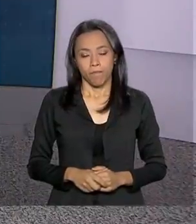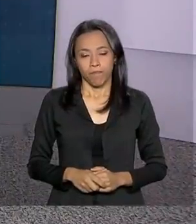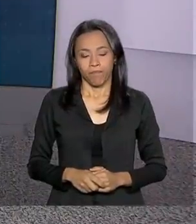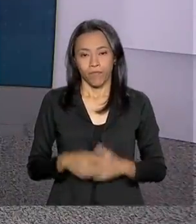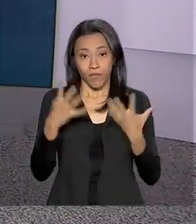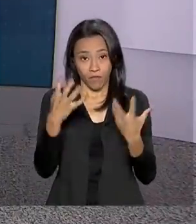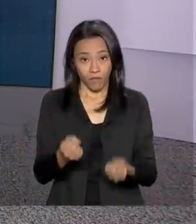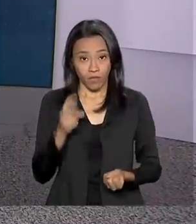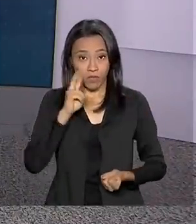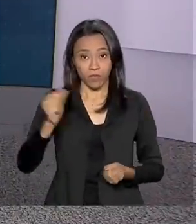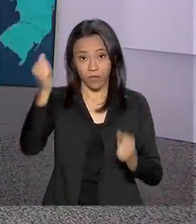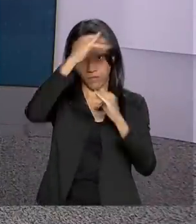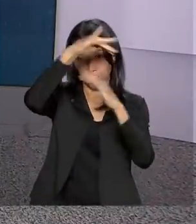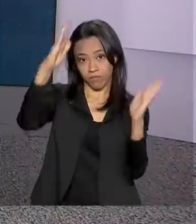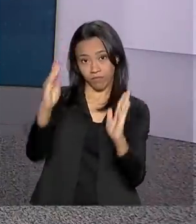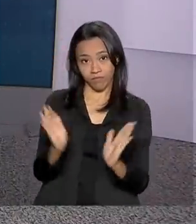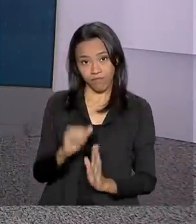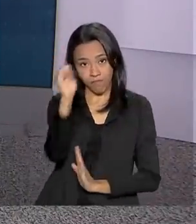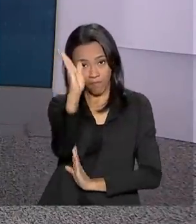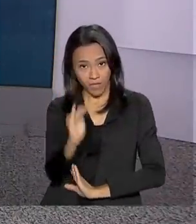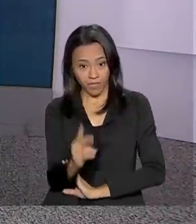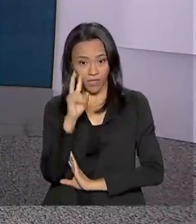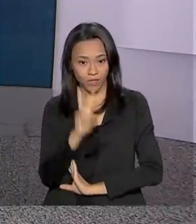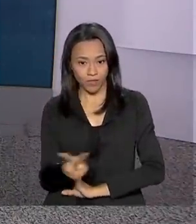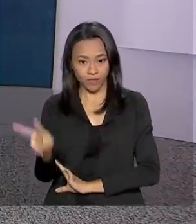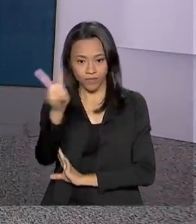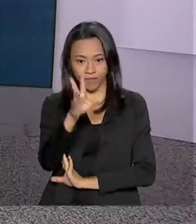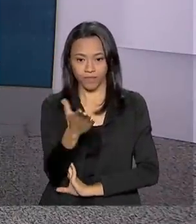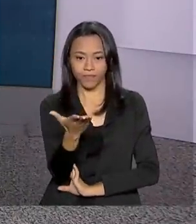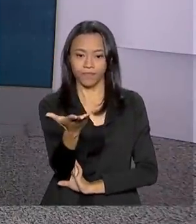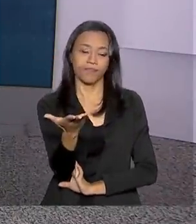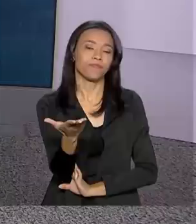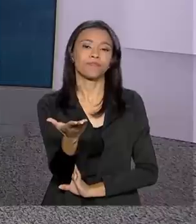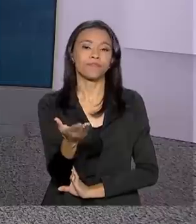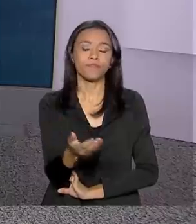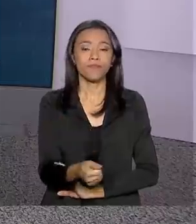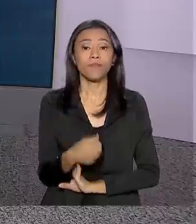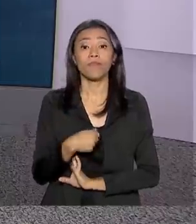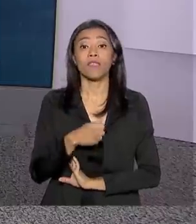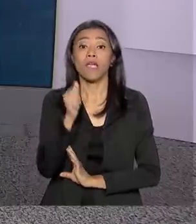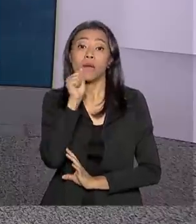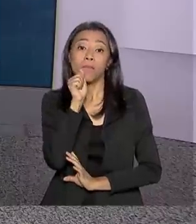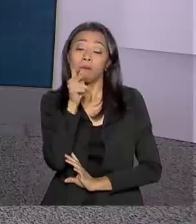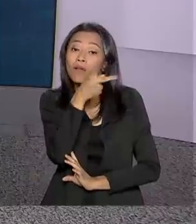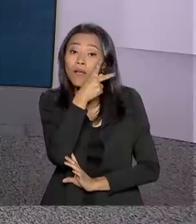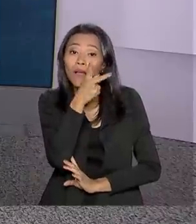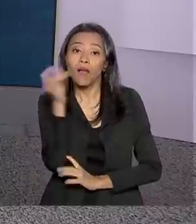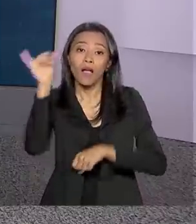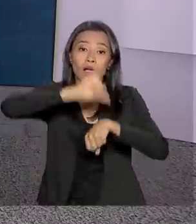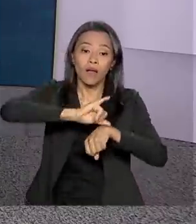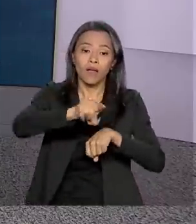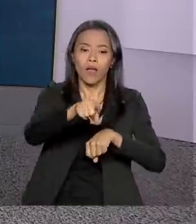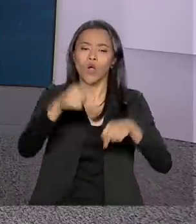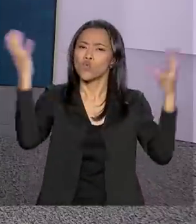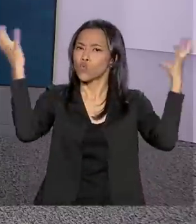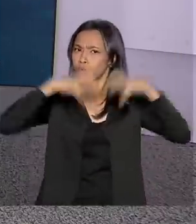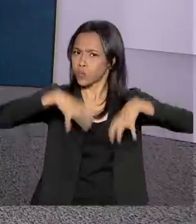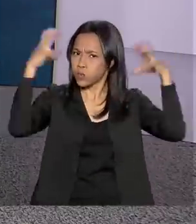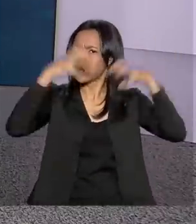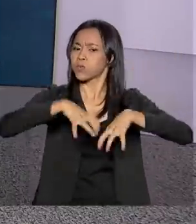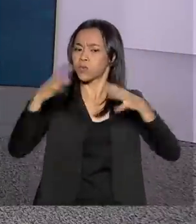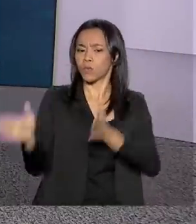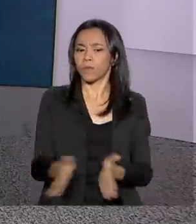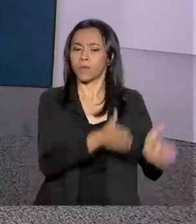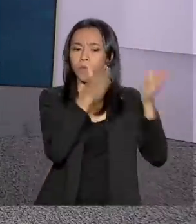Vamos então ao nosso mapa, olha só, dá uma olhadinha. Macapá, a gente começa por Macapá, nós temos pancadas de chuva.